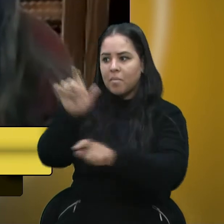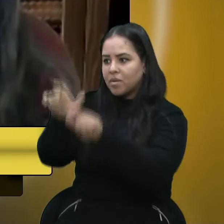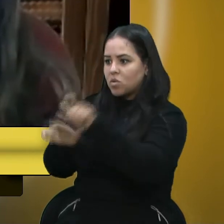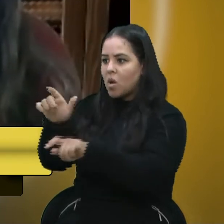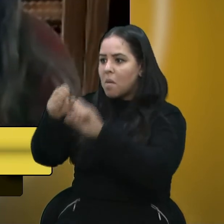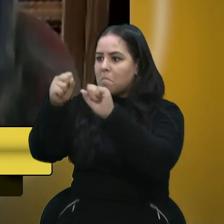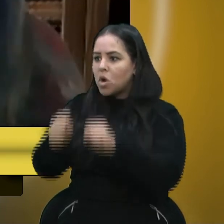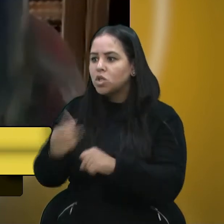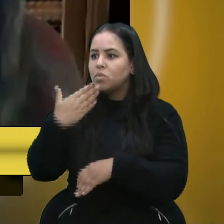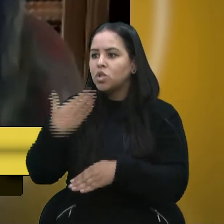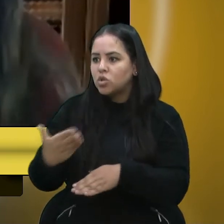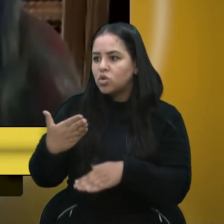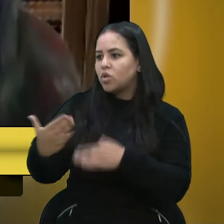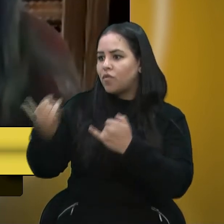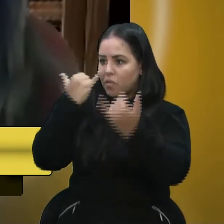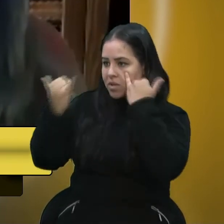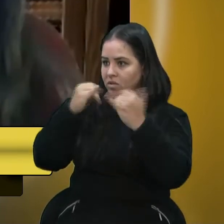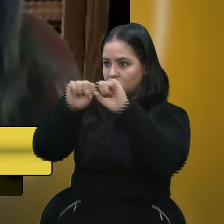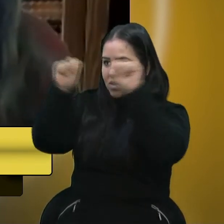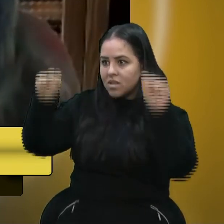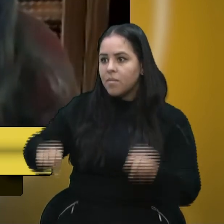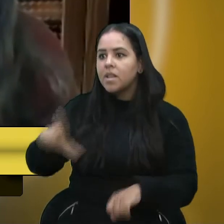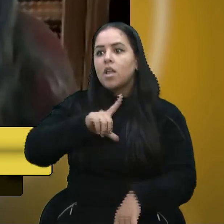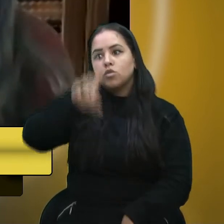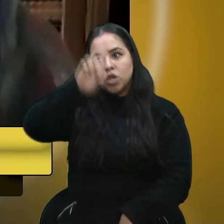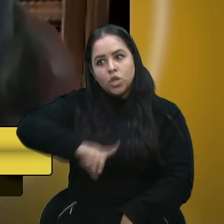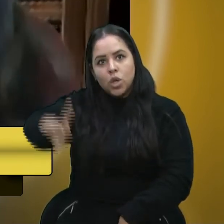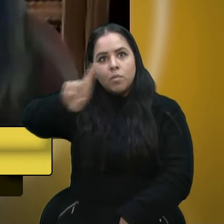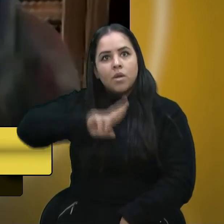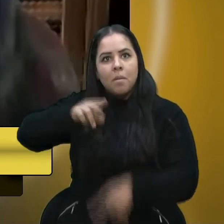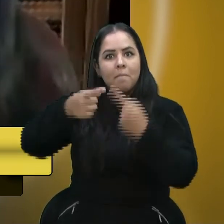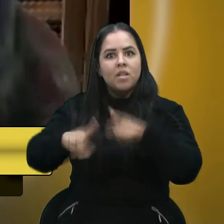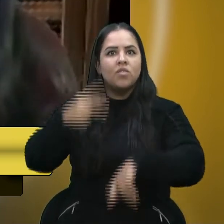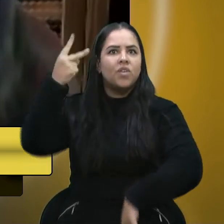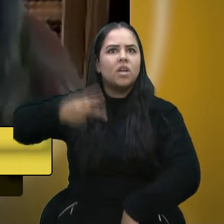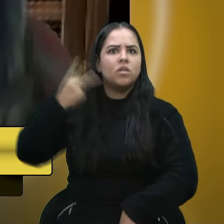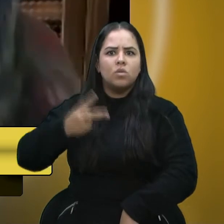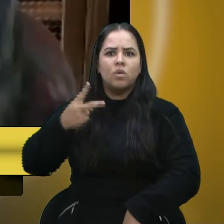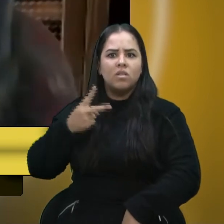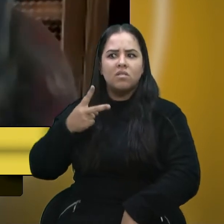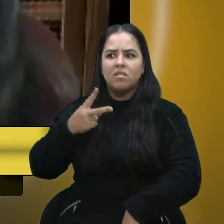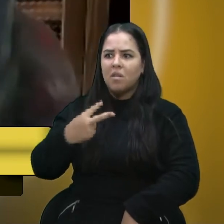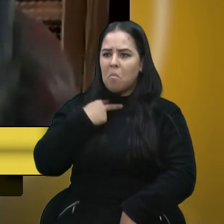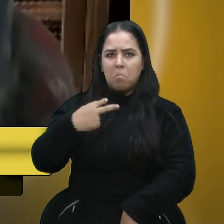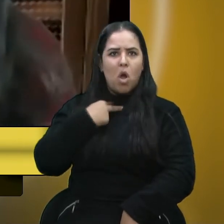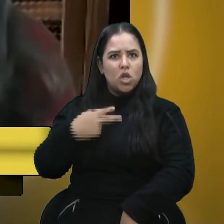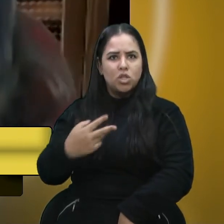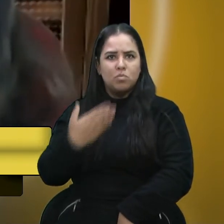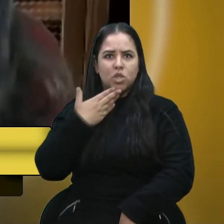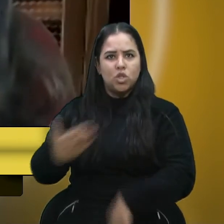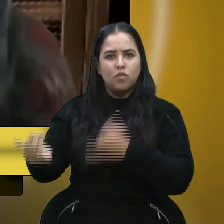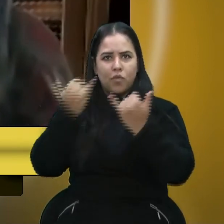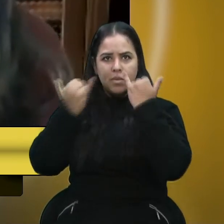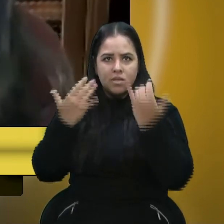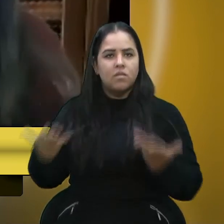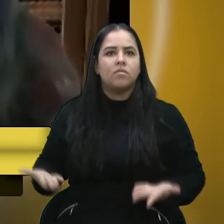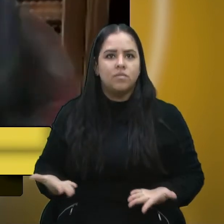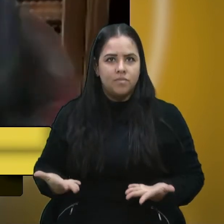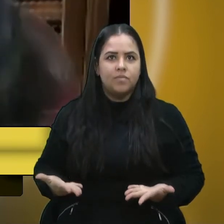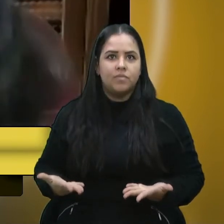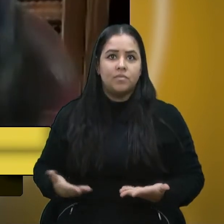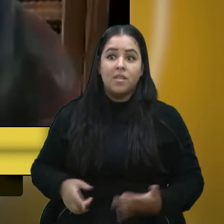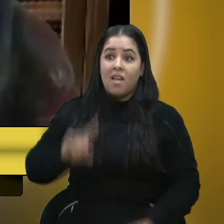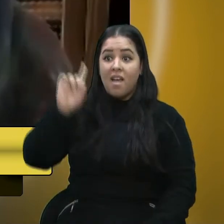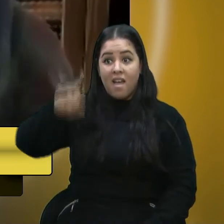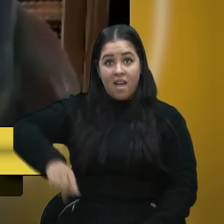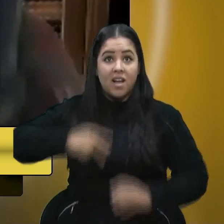de informação pelo sistema e tenha o direito de ser respondido e os vereadores sejam privados de fazer pedido de informações. Esta é a Câmara